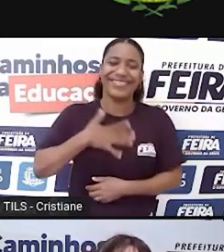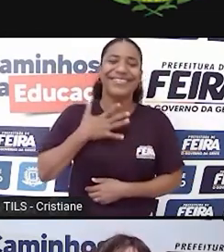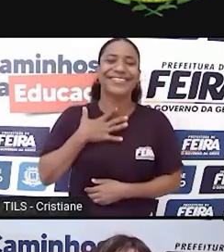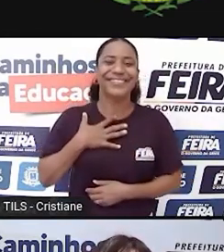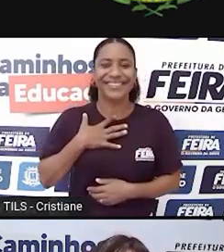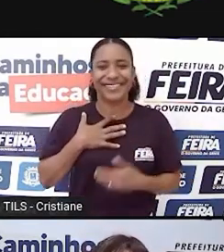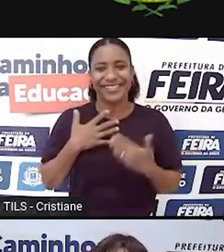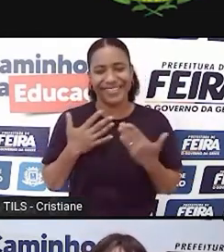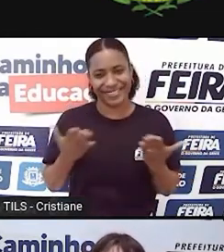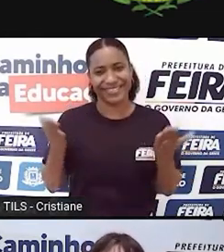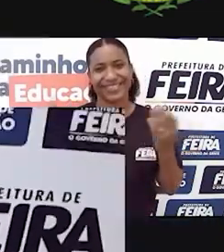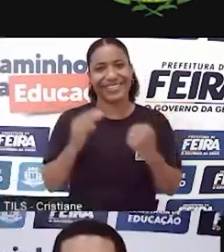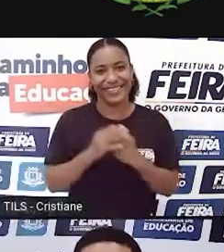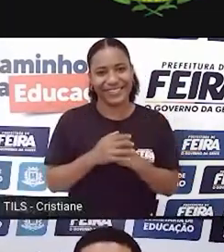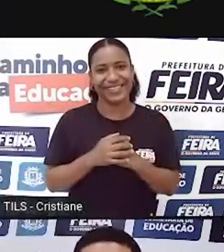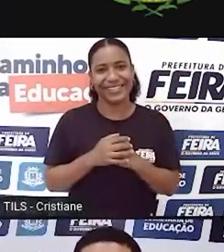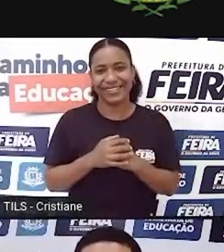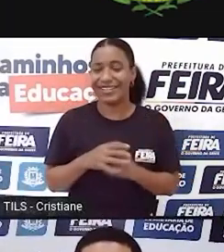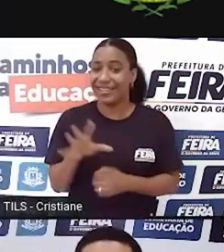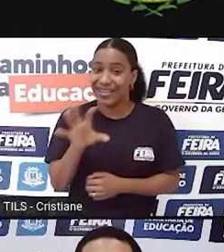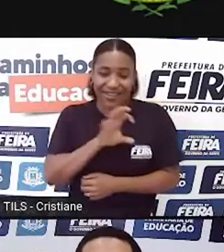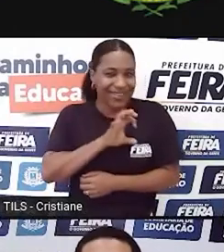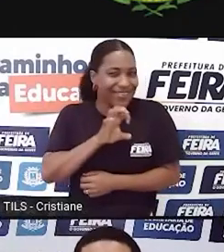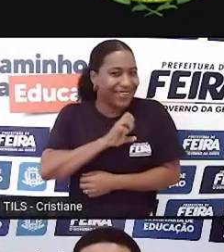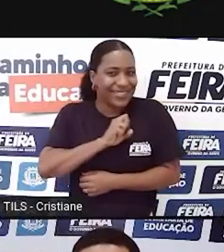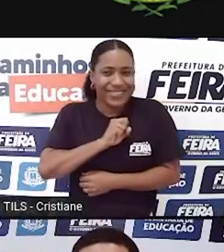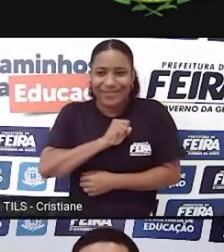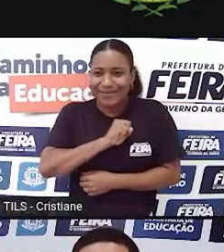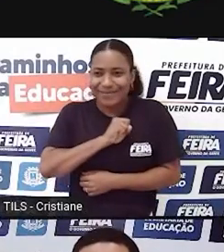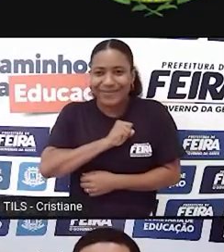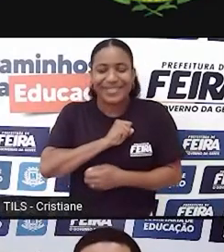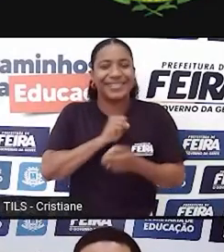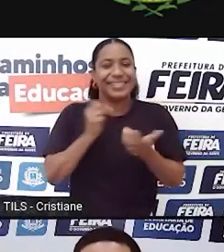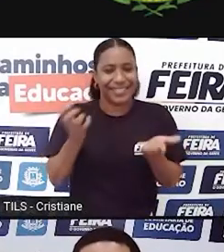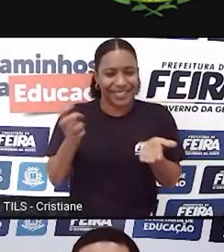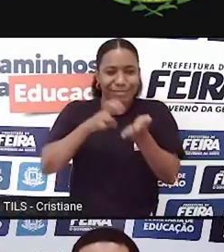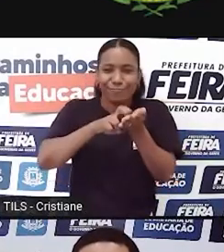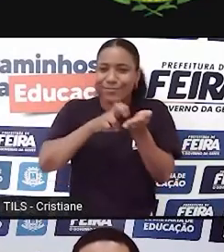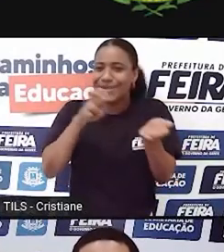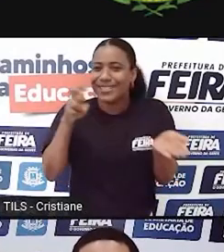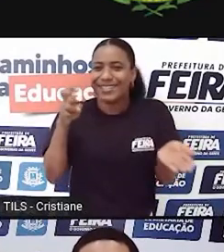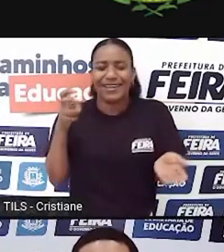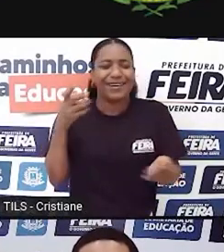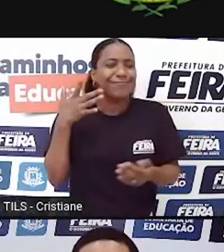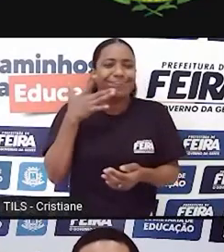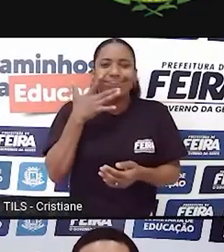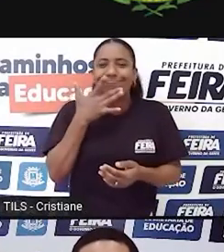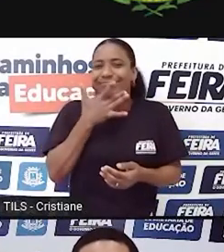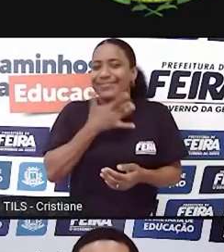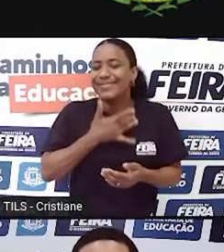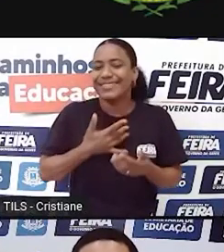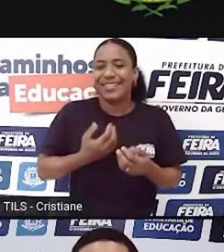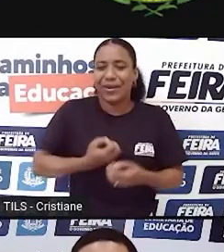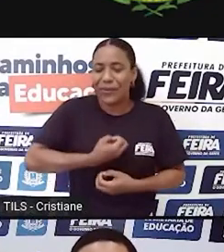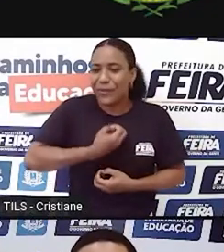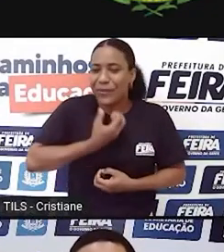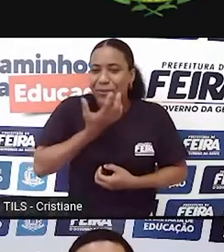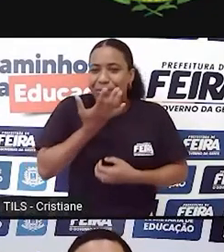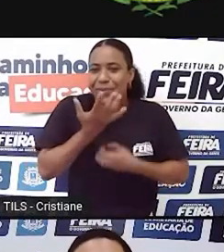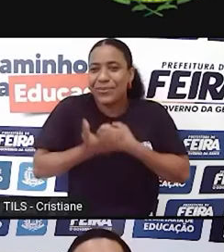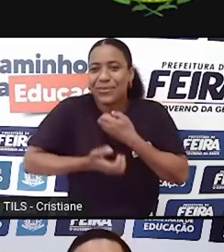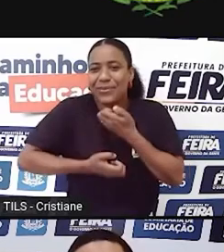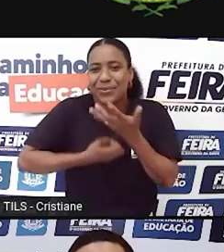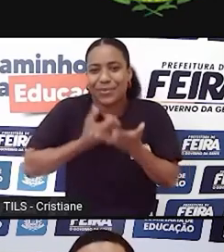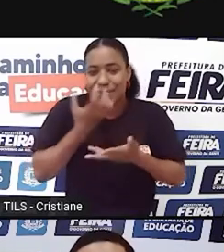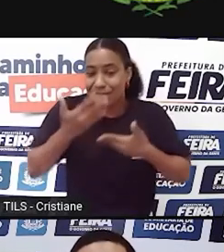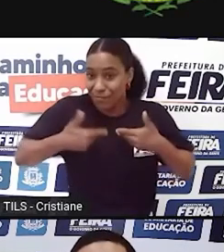Olha, então assim, adorei estar com vocês nesta manhã gostosa, tá? Falar de poesia, sempre me convide,